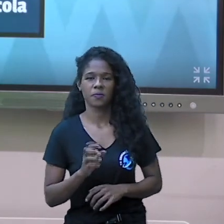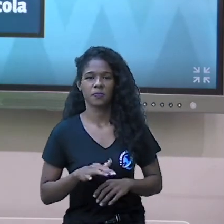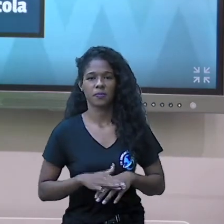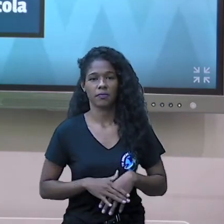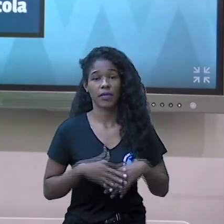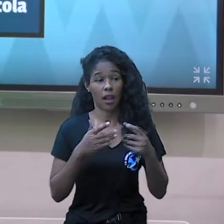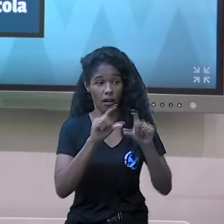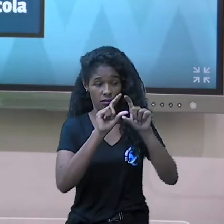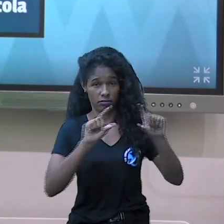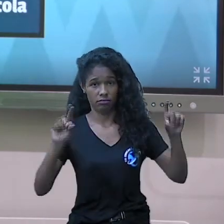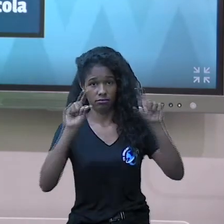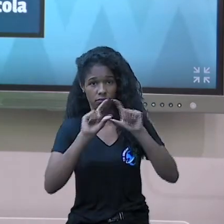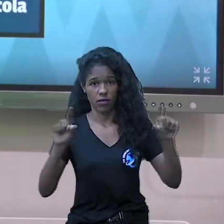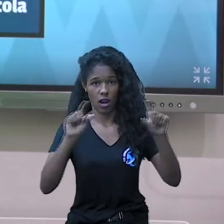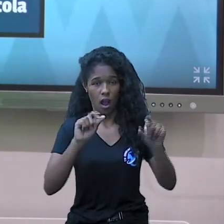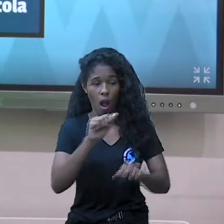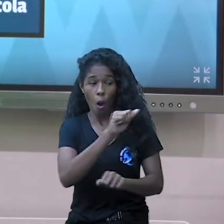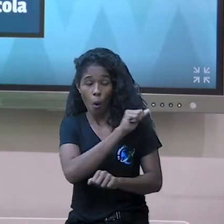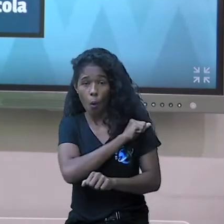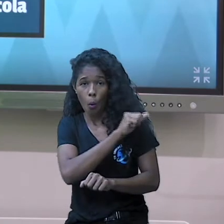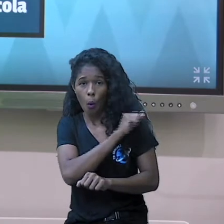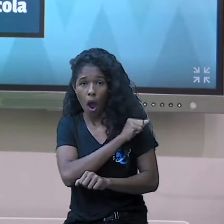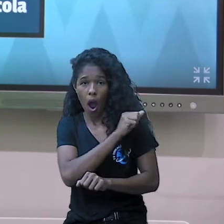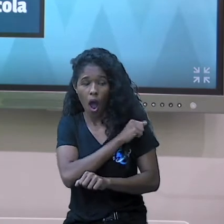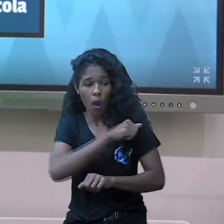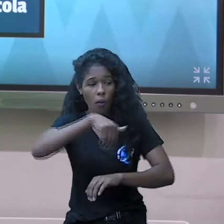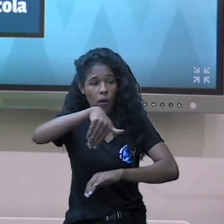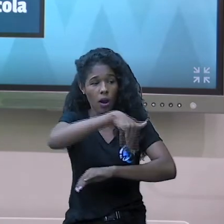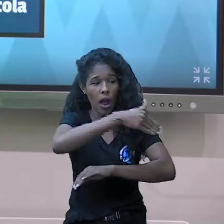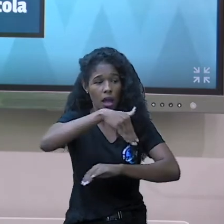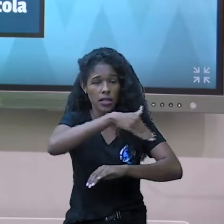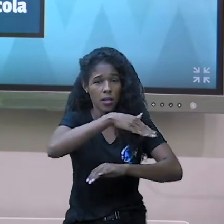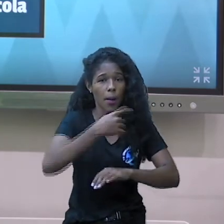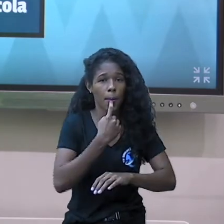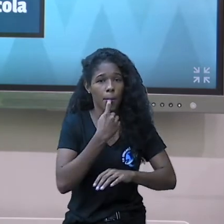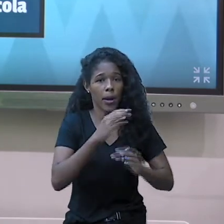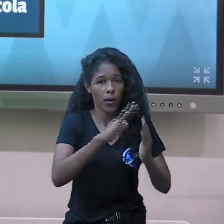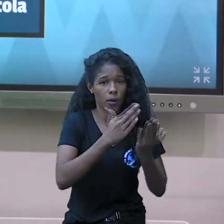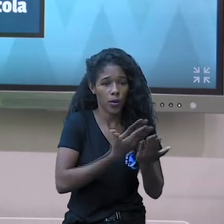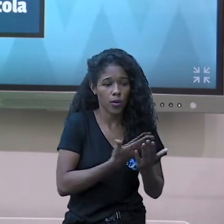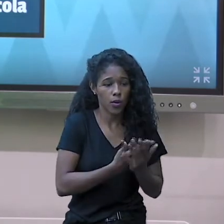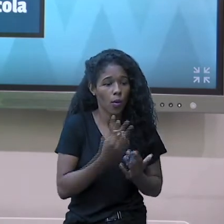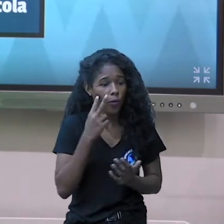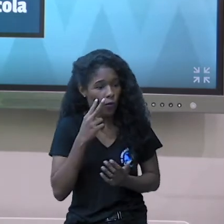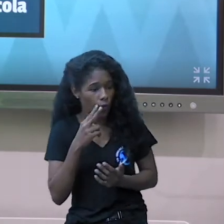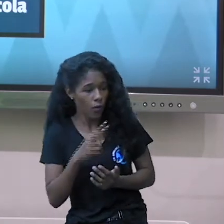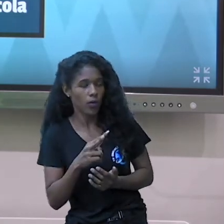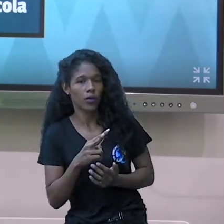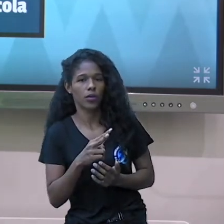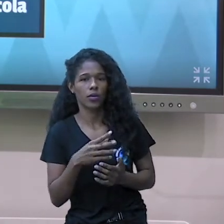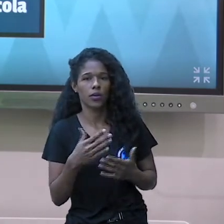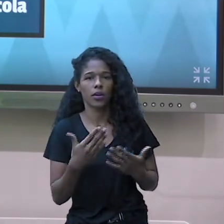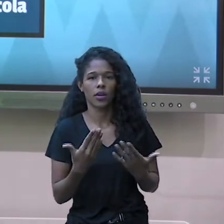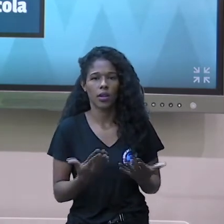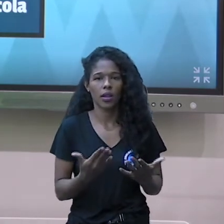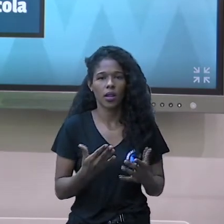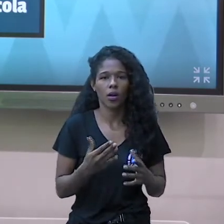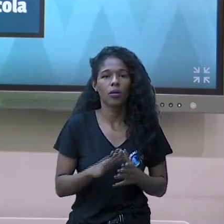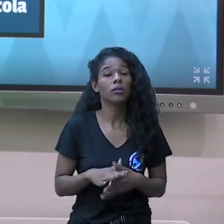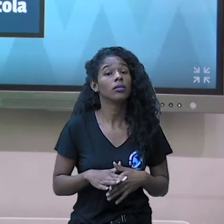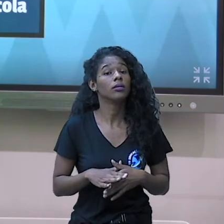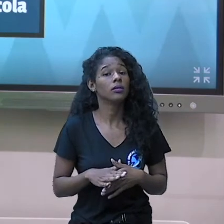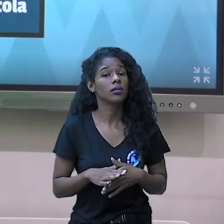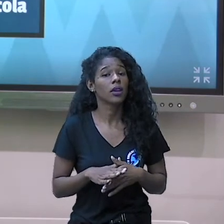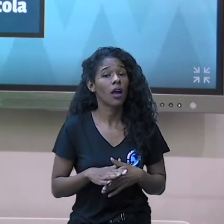A frase, o aluno foi visto na estrada da escola. O sujeito paciente é o quê, pessoal? Letra A. Muito